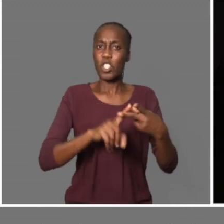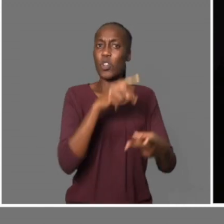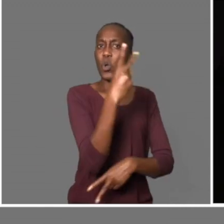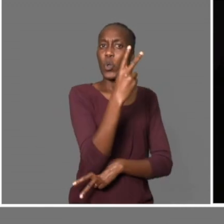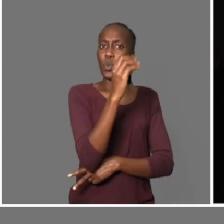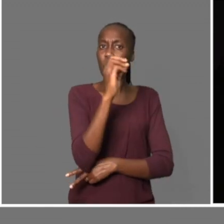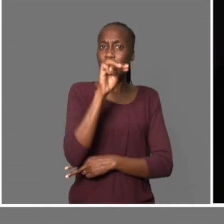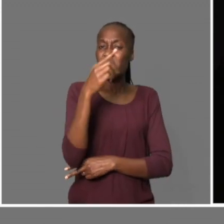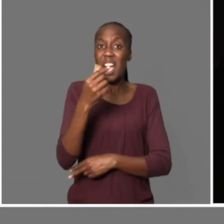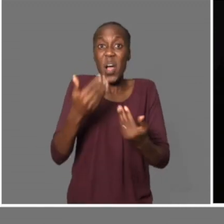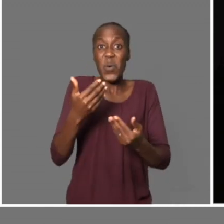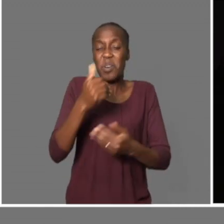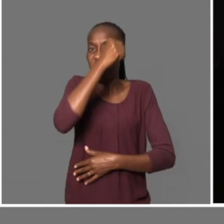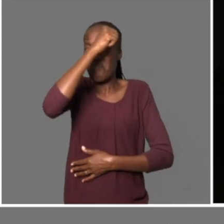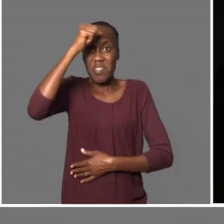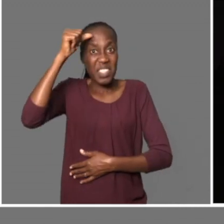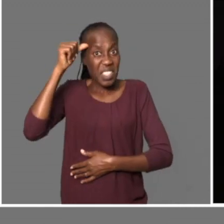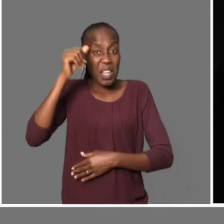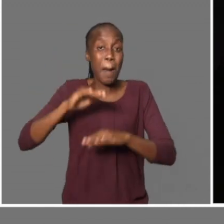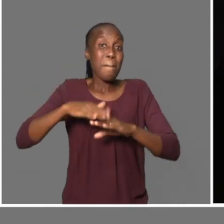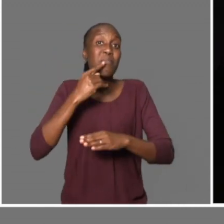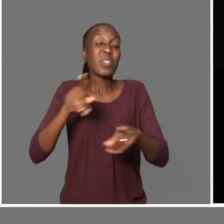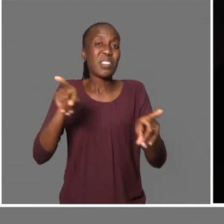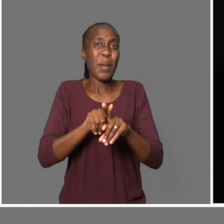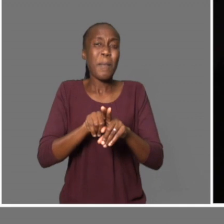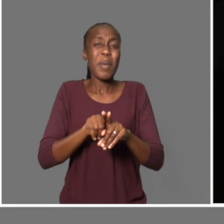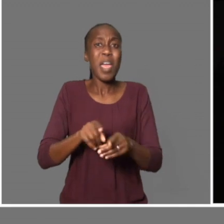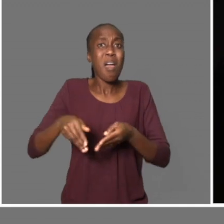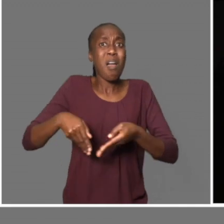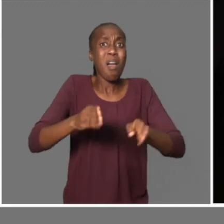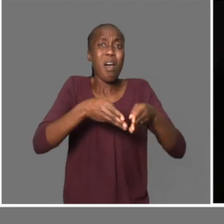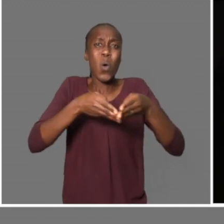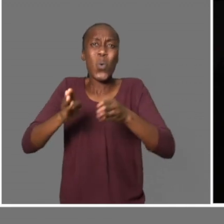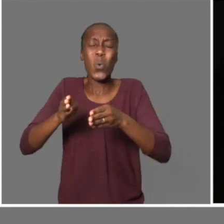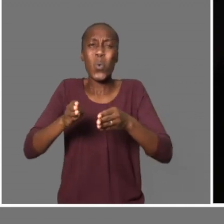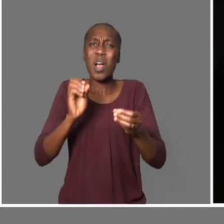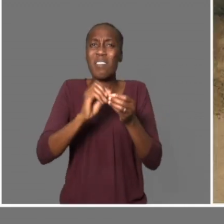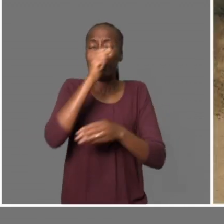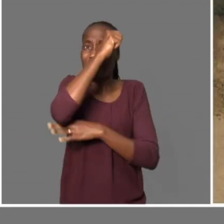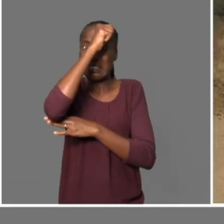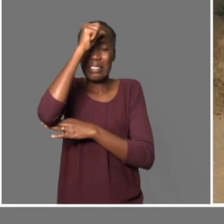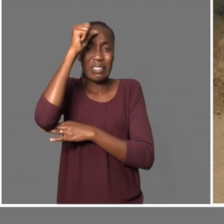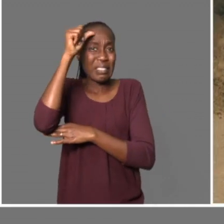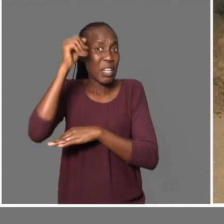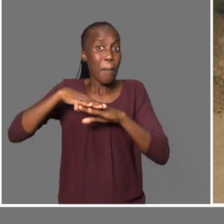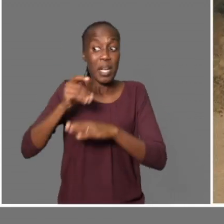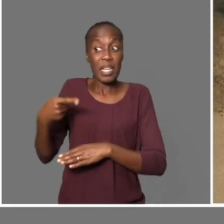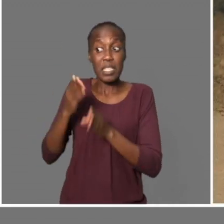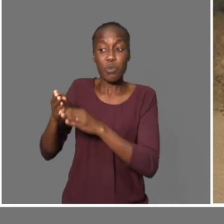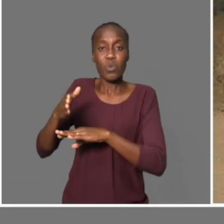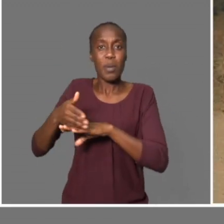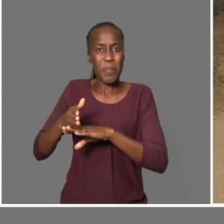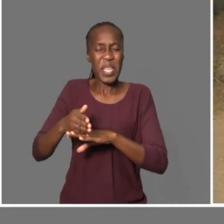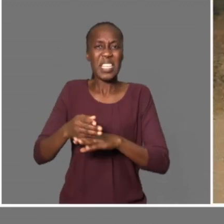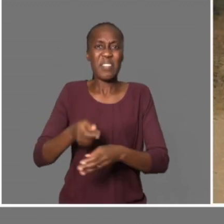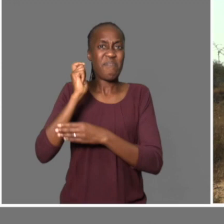depostar, podia conseguir guardar uns cem meticais, uns duzentos meticais. Mas agora está difícil. O deficiente estado